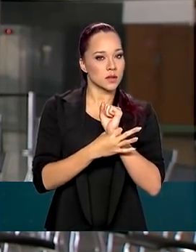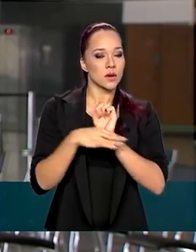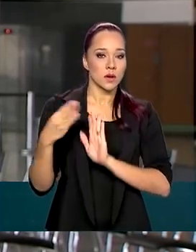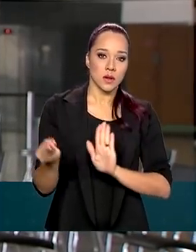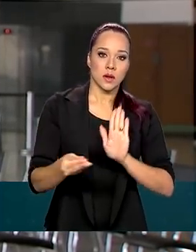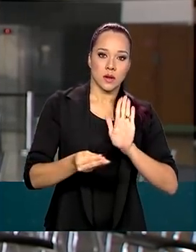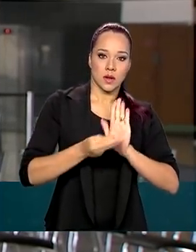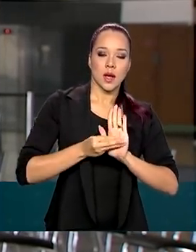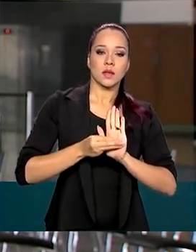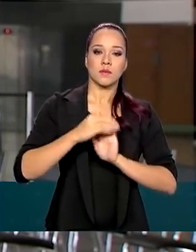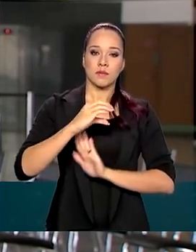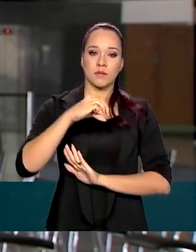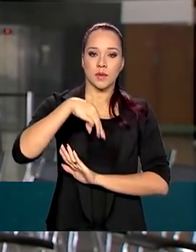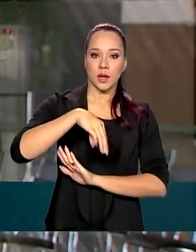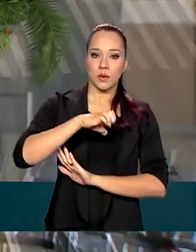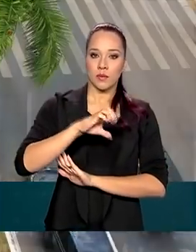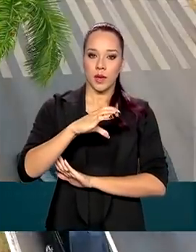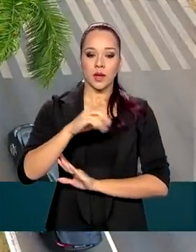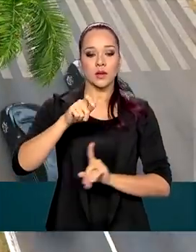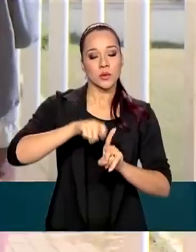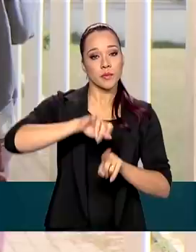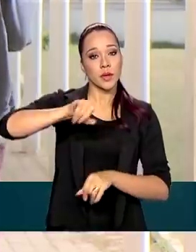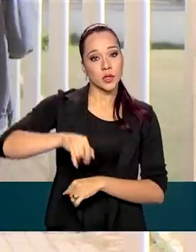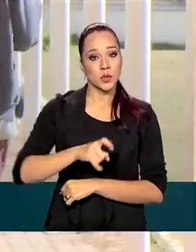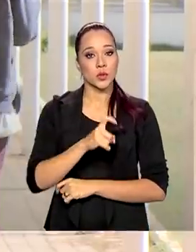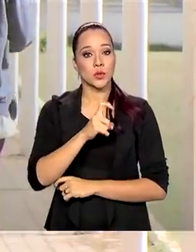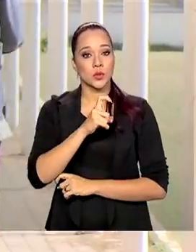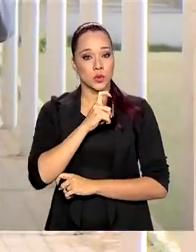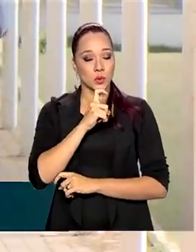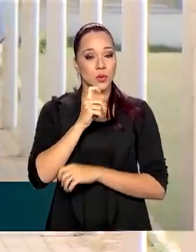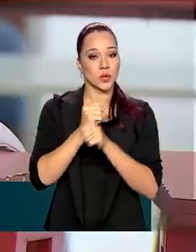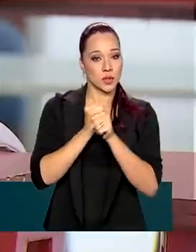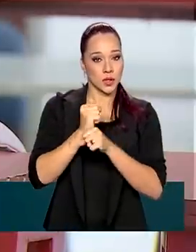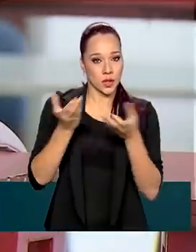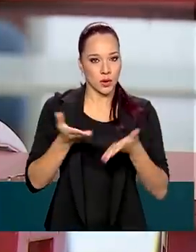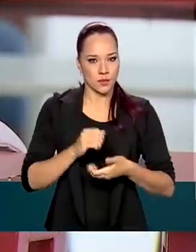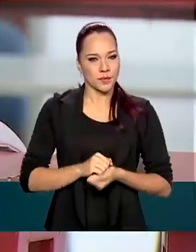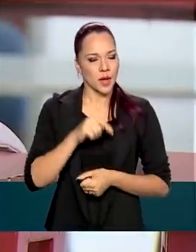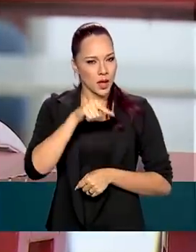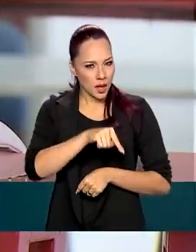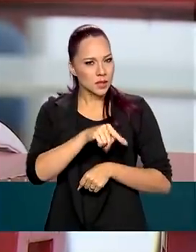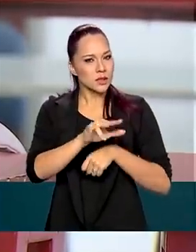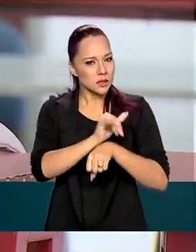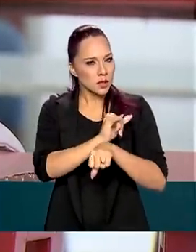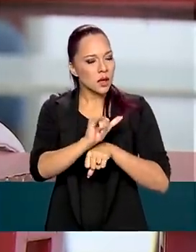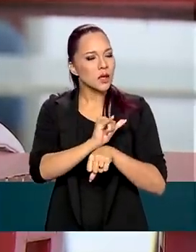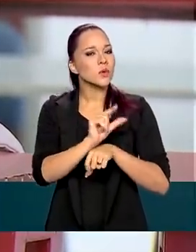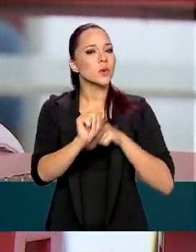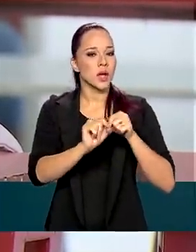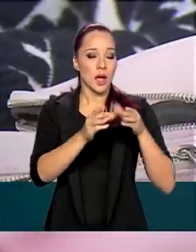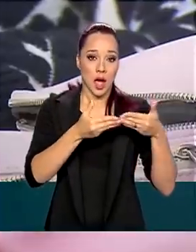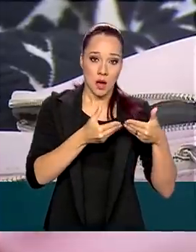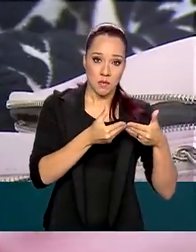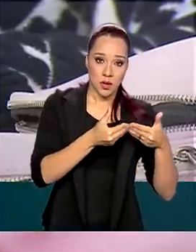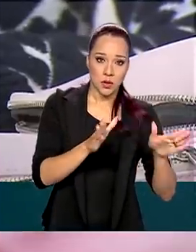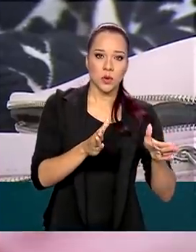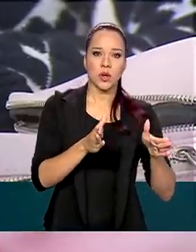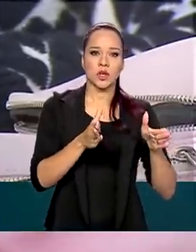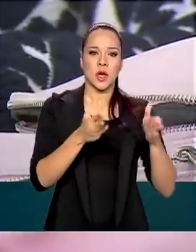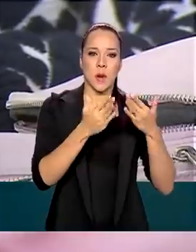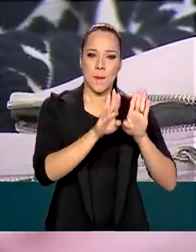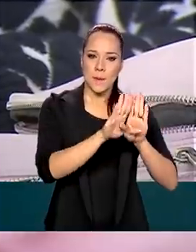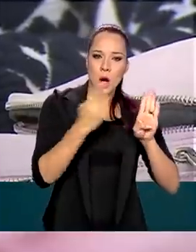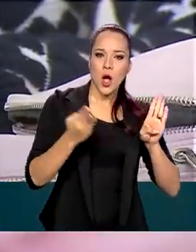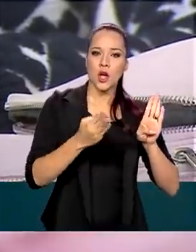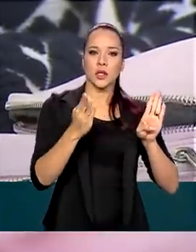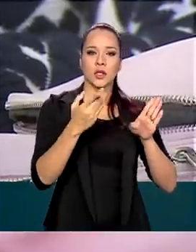pelo próprio MEC em julho deste ano. E entre as medidas desse protocolo está a abertura de portas e janelas